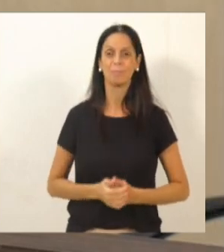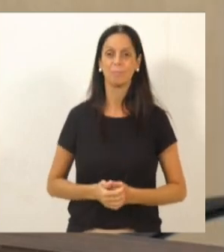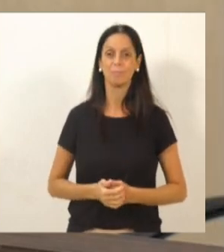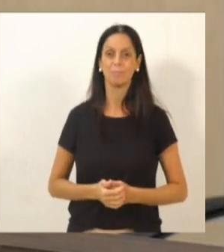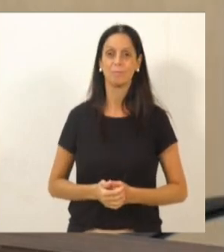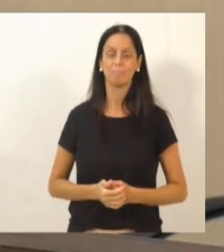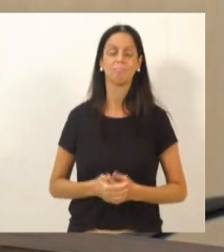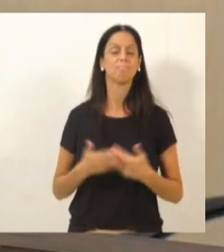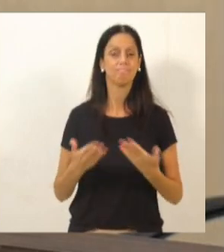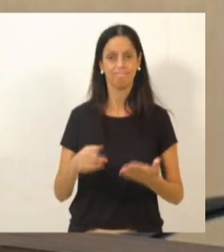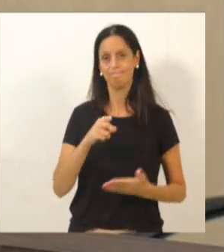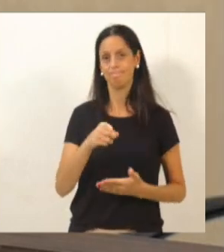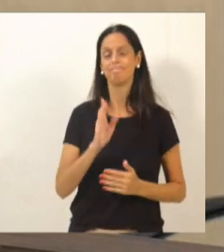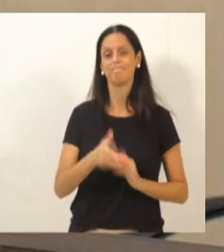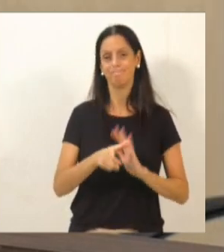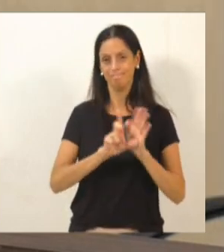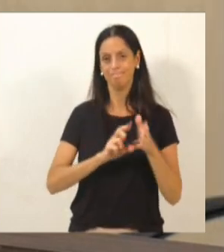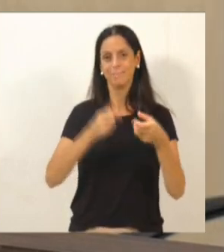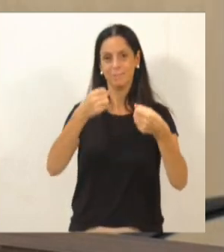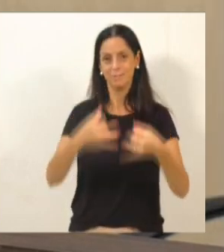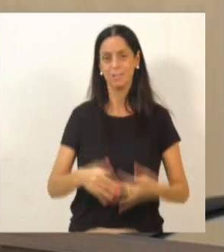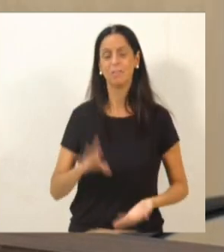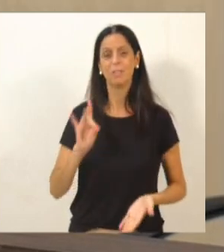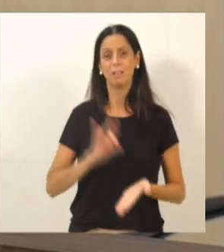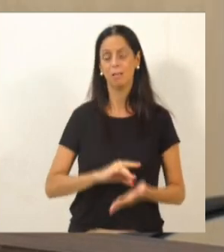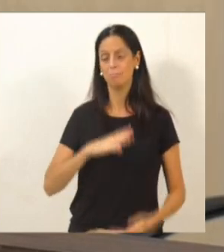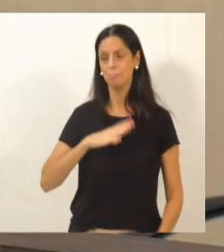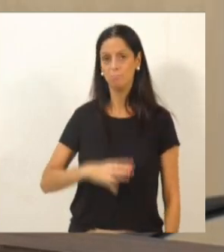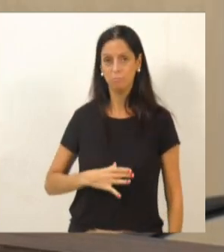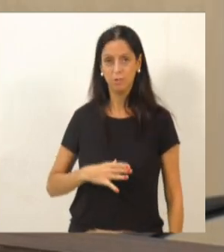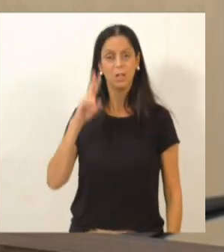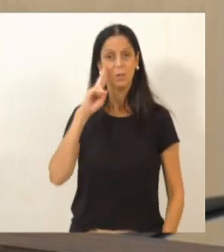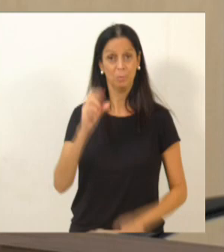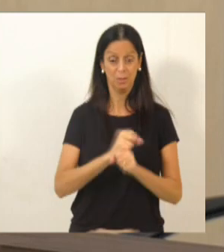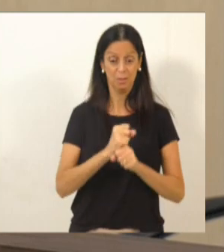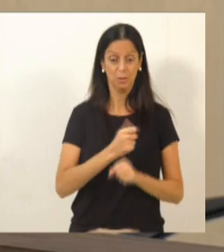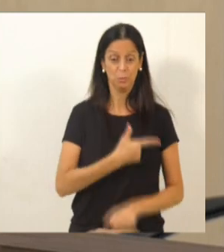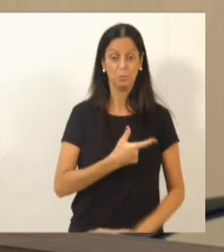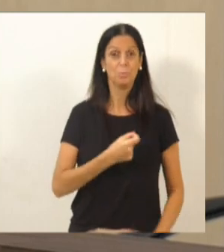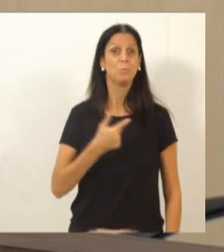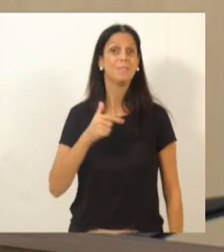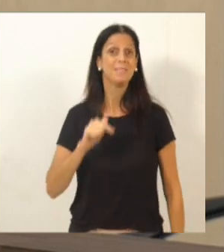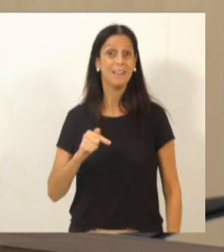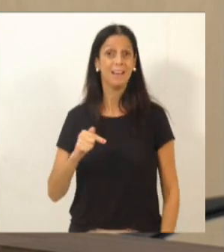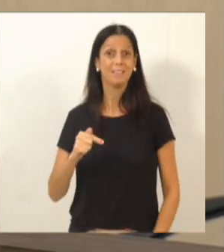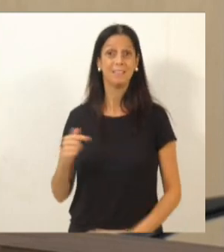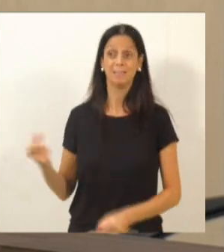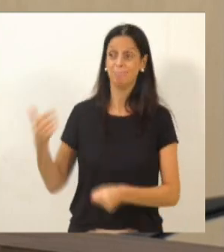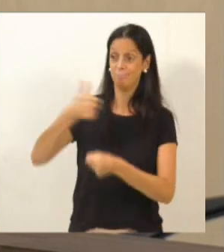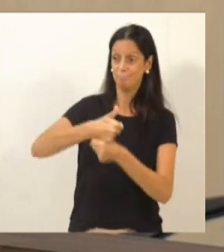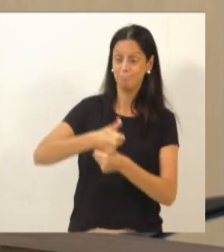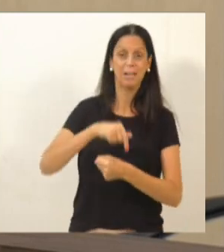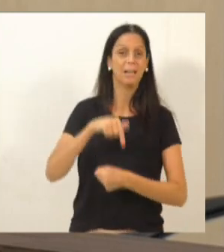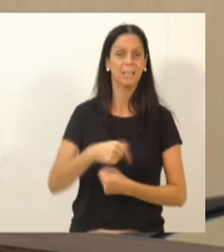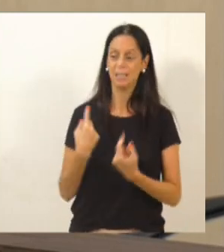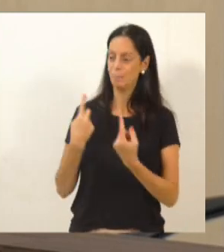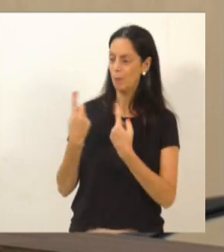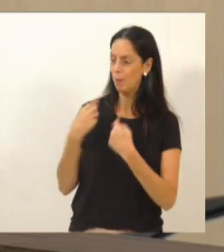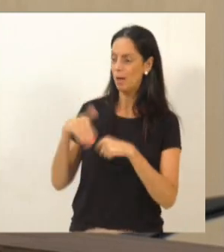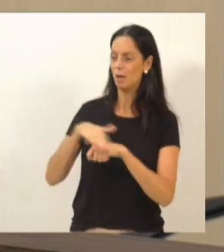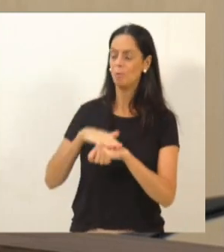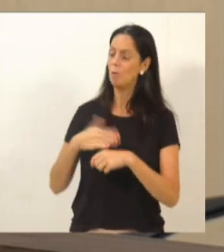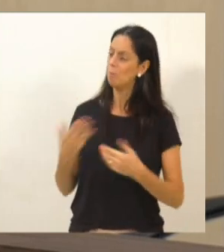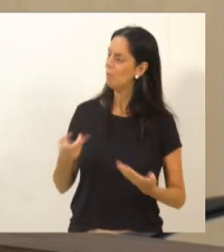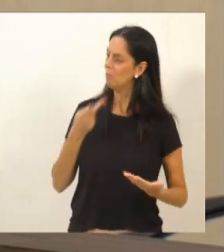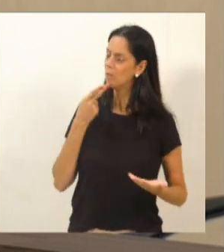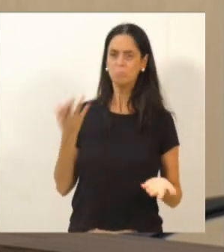falou muito bem aqui. A nossa frustração, o senhor lembra, em 2017, quando nós entramos aqui, a gente conversava muito e falava, olha, a gente